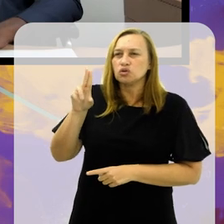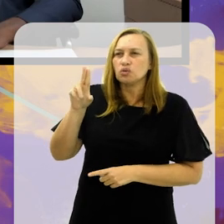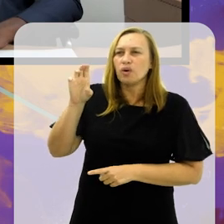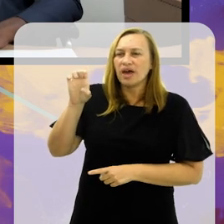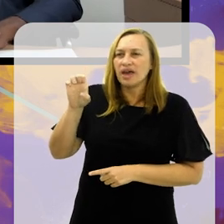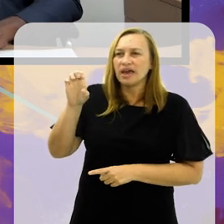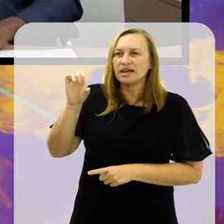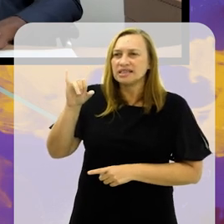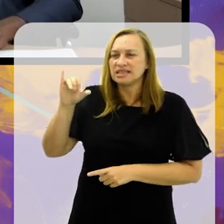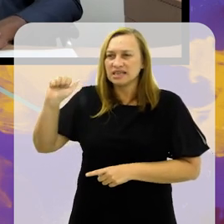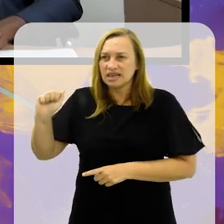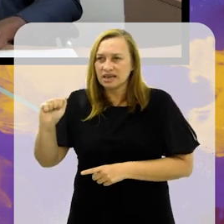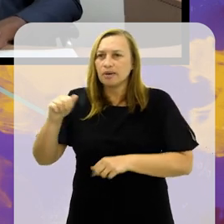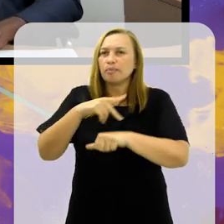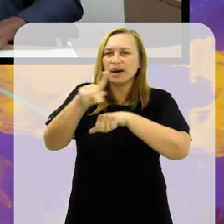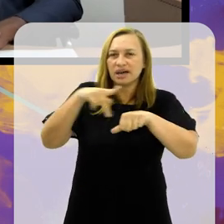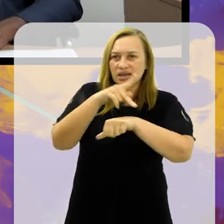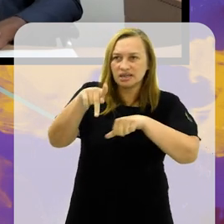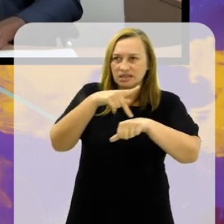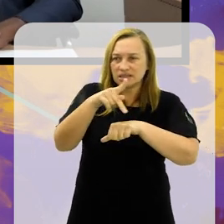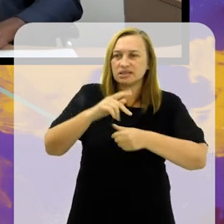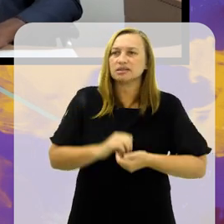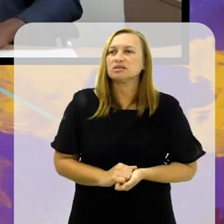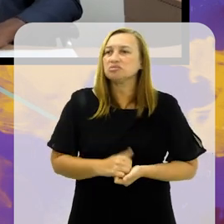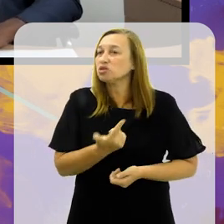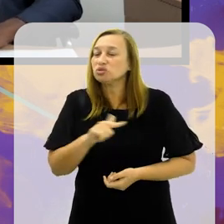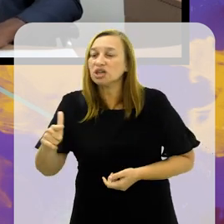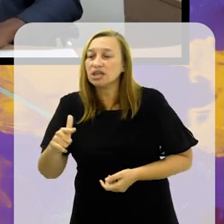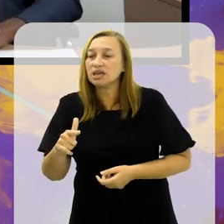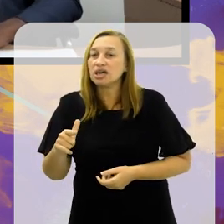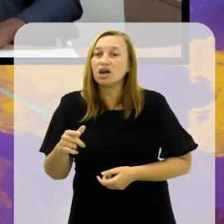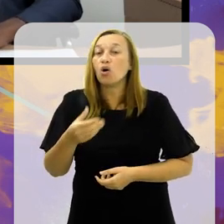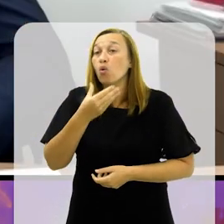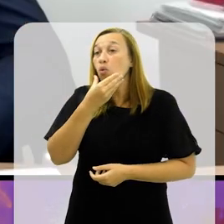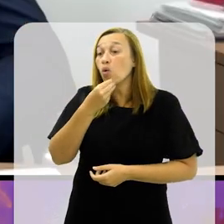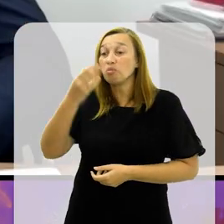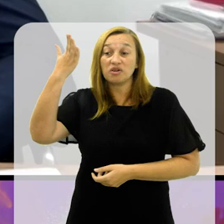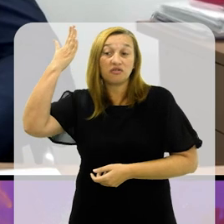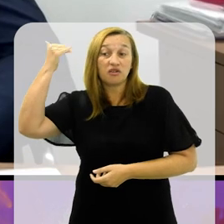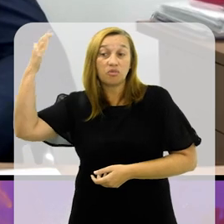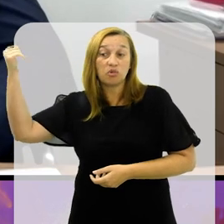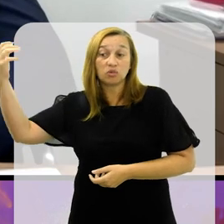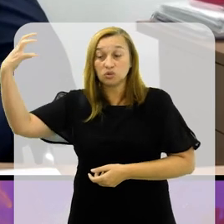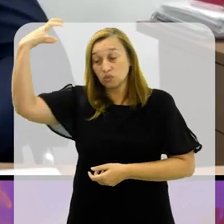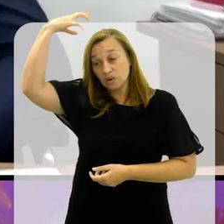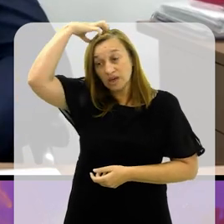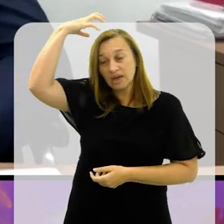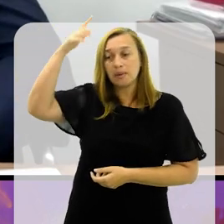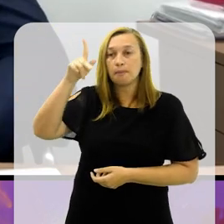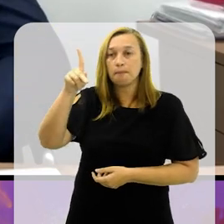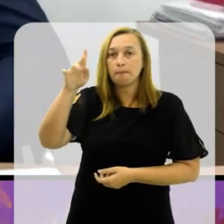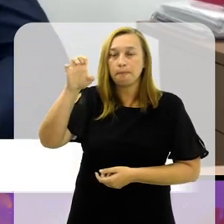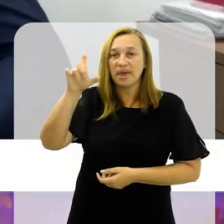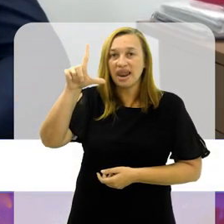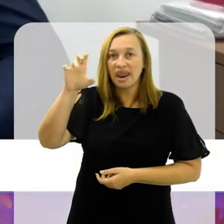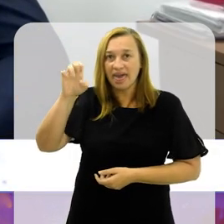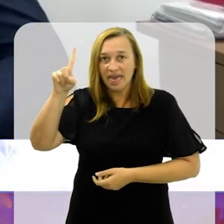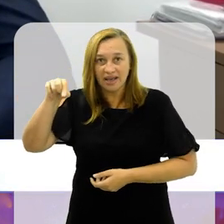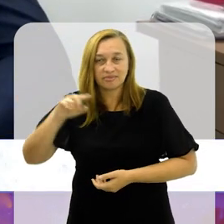o rei negro Pelé. É verdade. Então, o Vasco, ele é o clube do pobre,